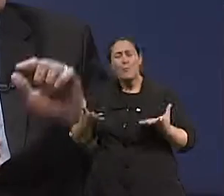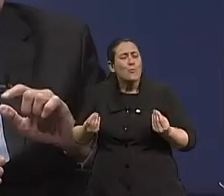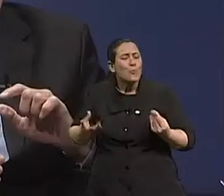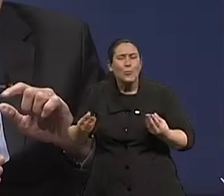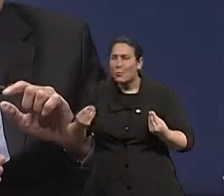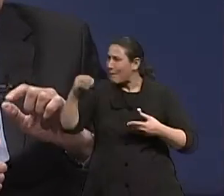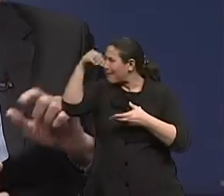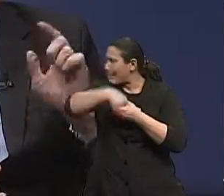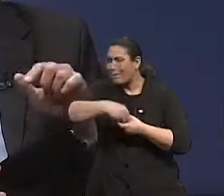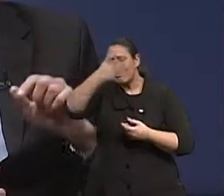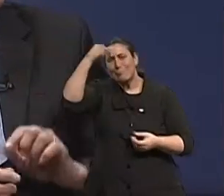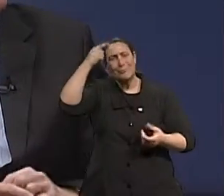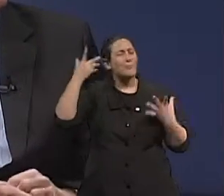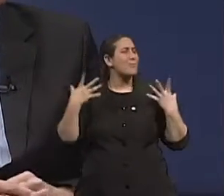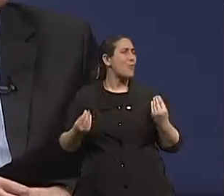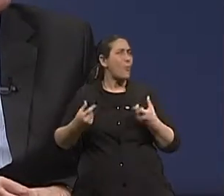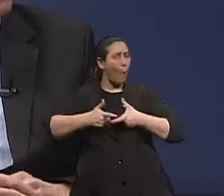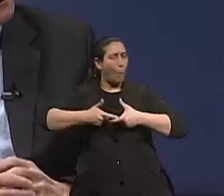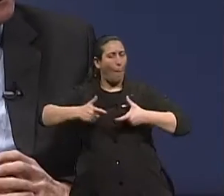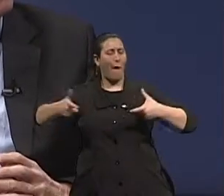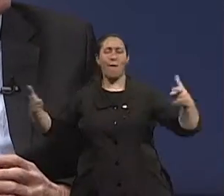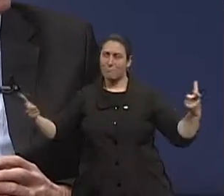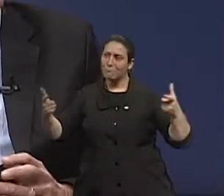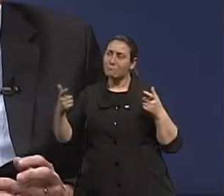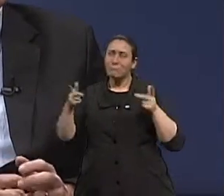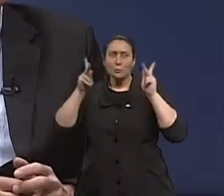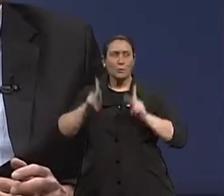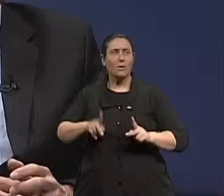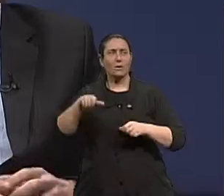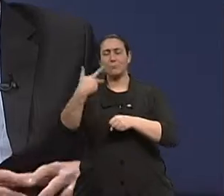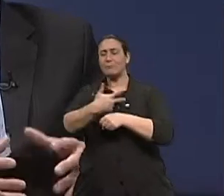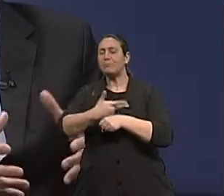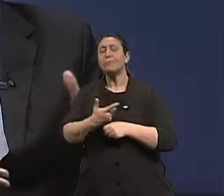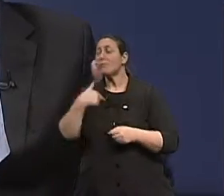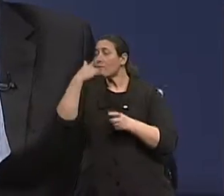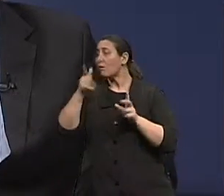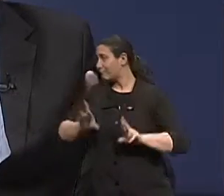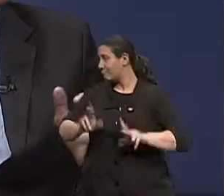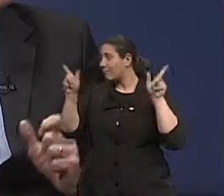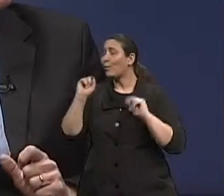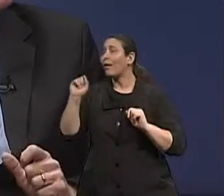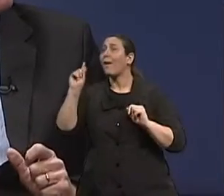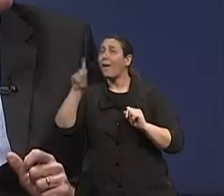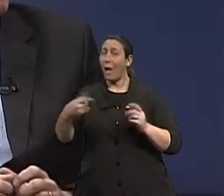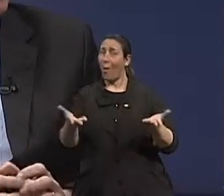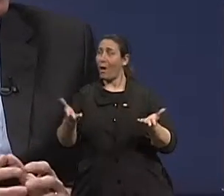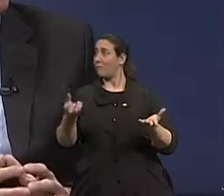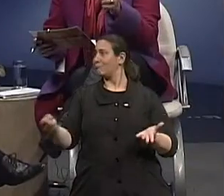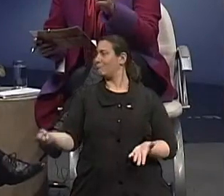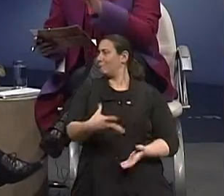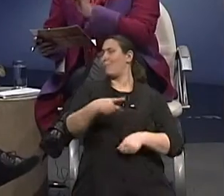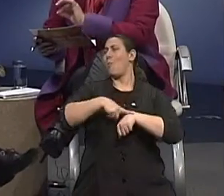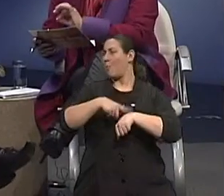mas na graduação... Na graduação também. Também está começando. Exatamente. Eu acho que essa a grande diferença desse idoso moderno. Claro, e a gente está